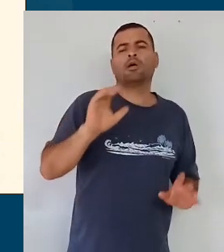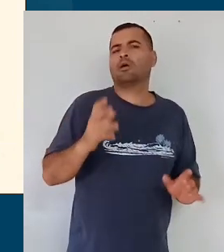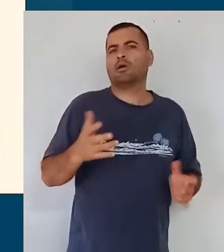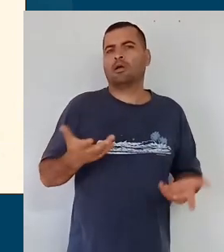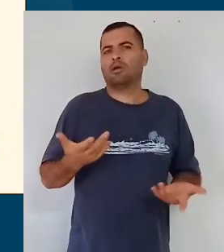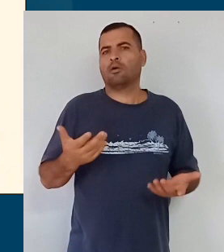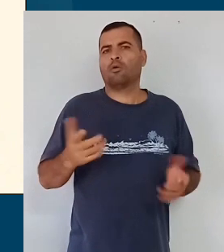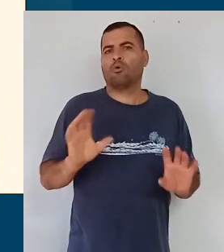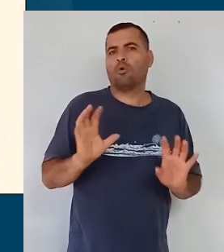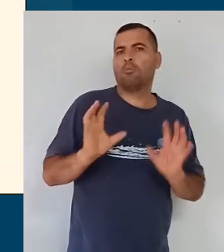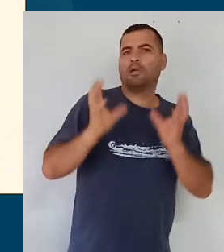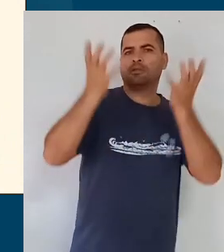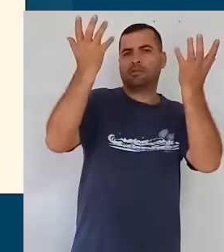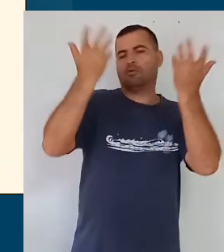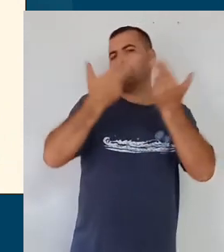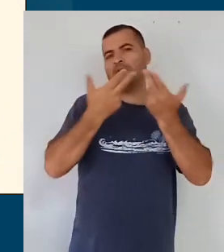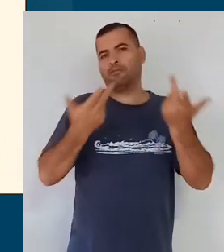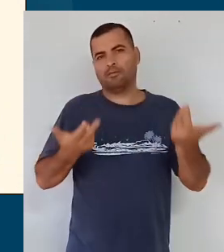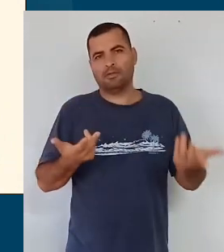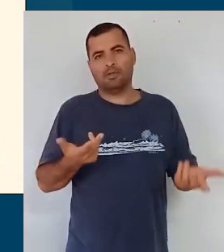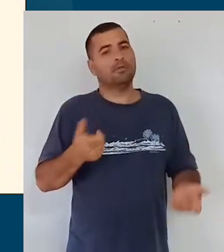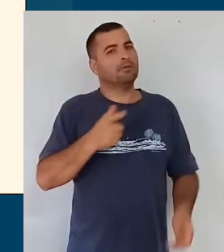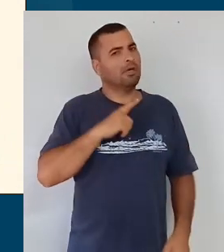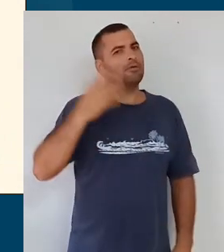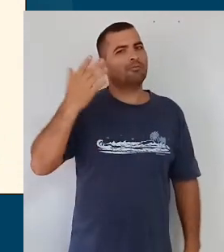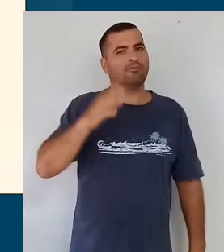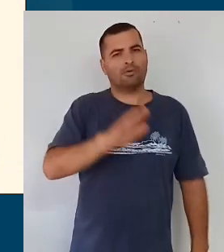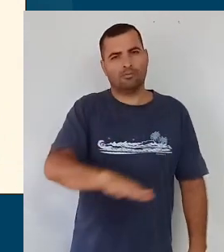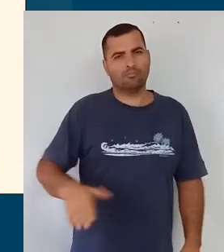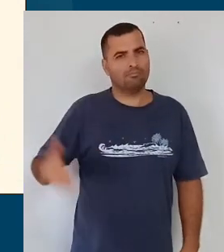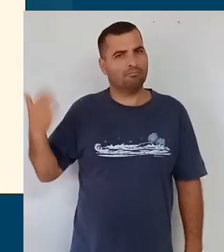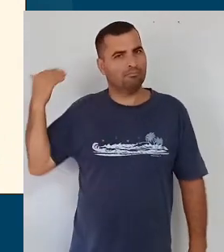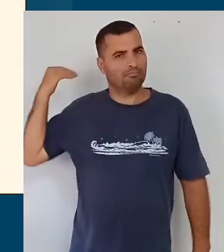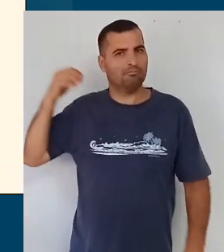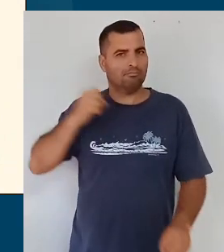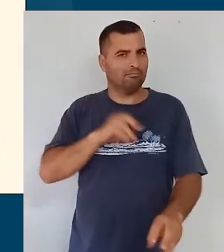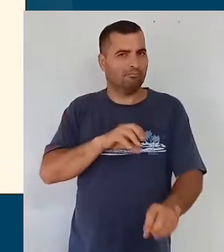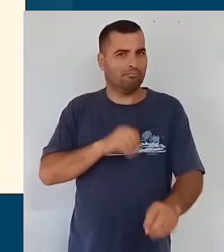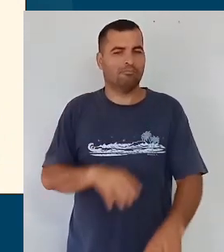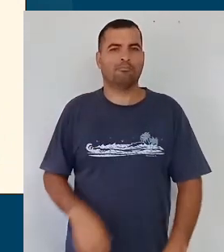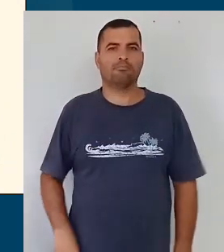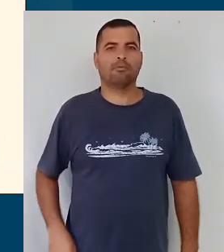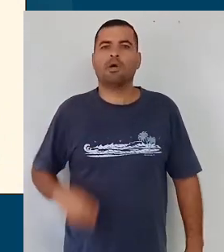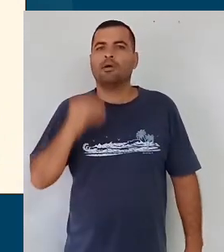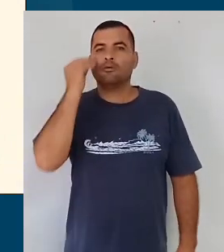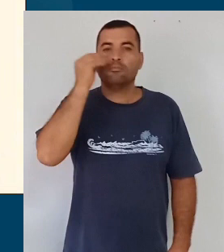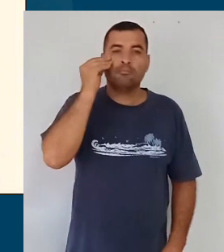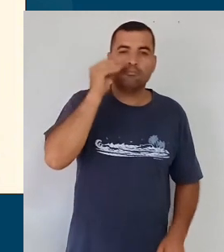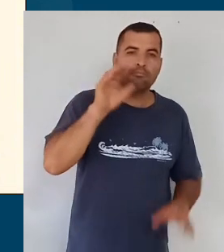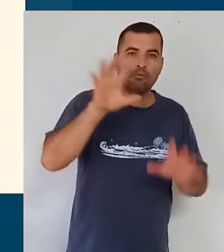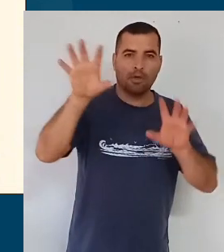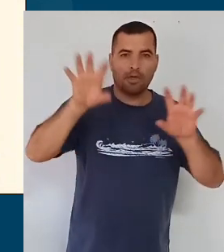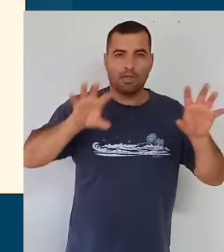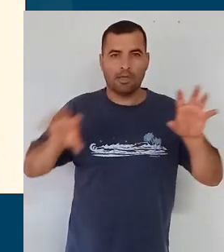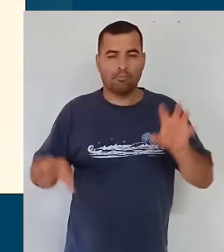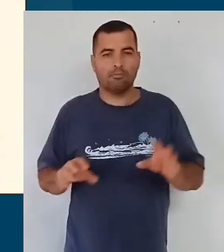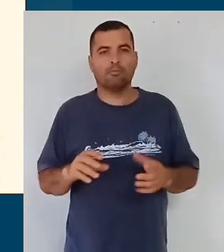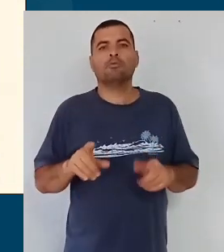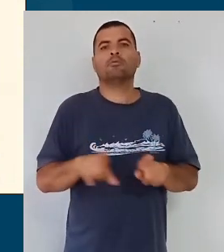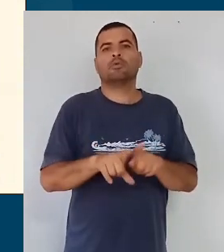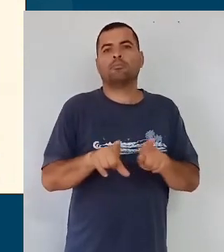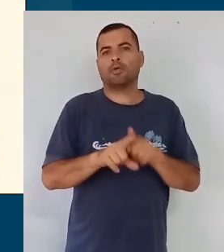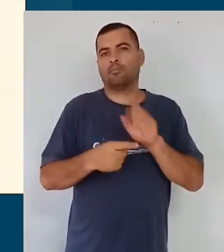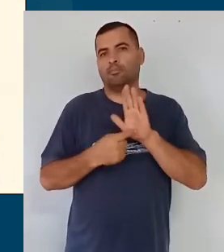se usava isso na educação infantil. E os campos de experiência, eles vêm romper com essa prática e